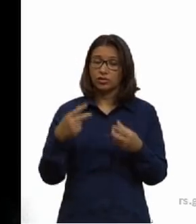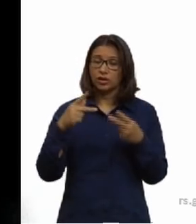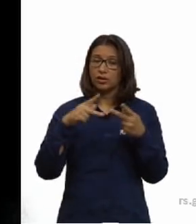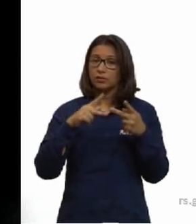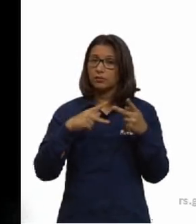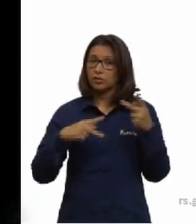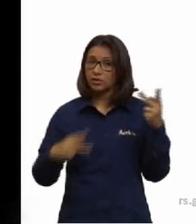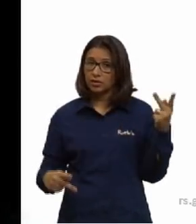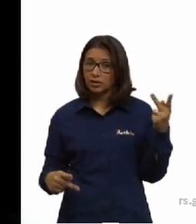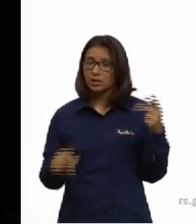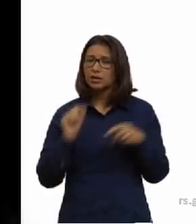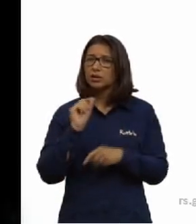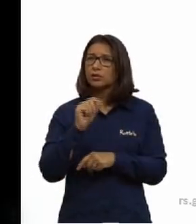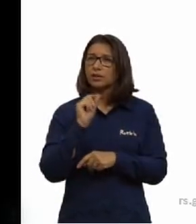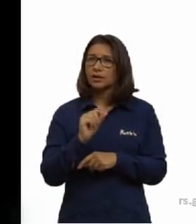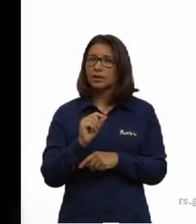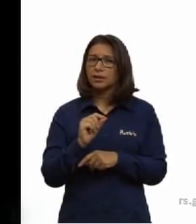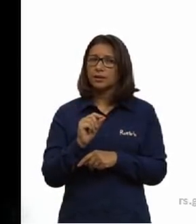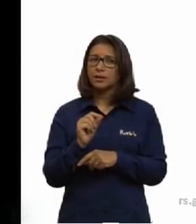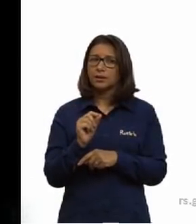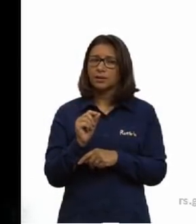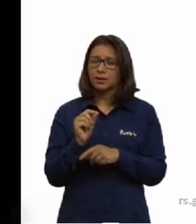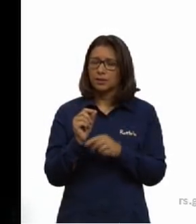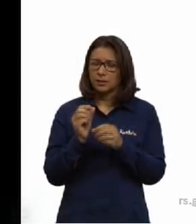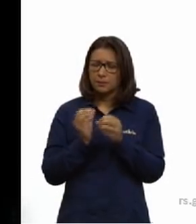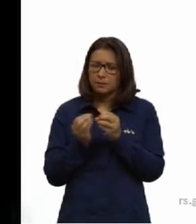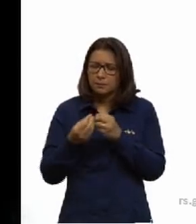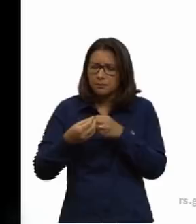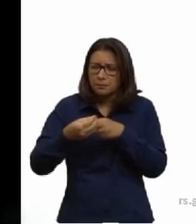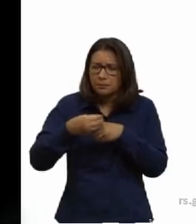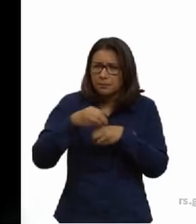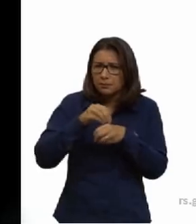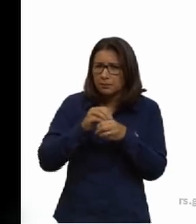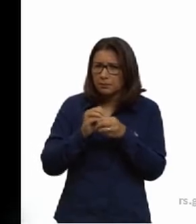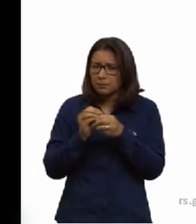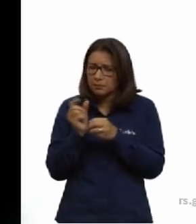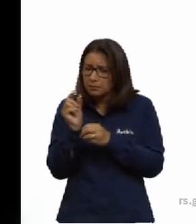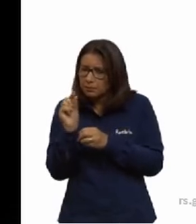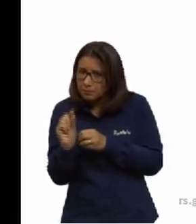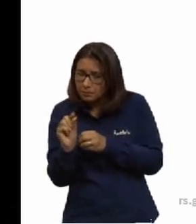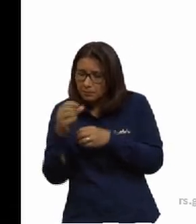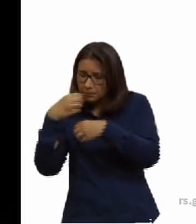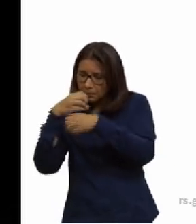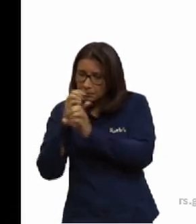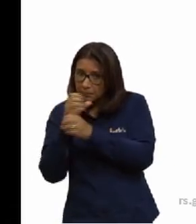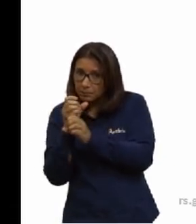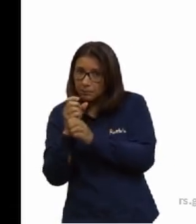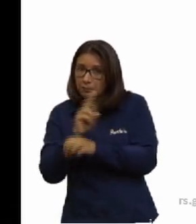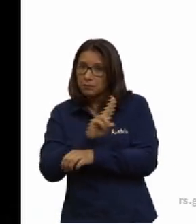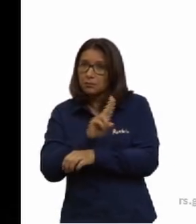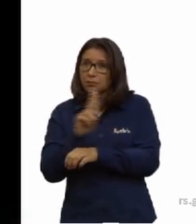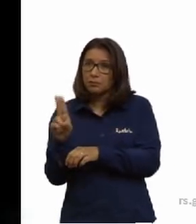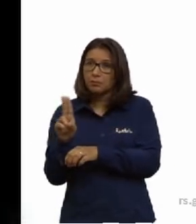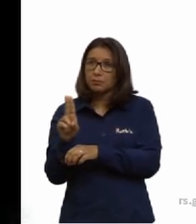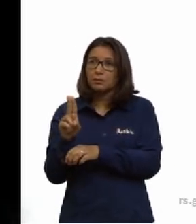macromoléculas formadas por moléculas menores que são chamadas, então, de